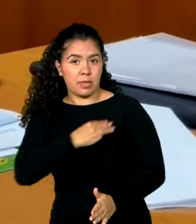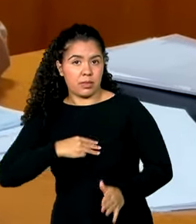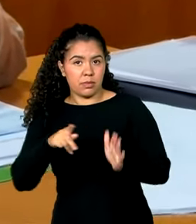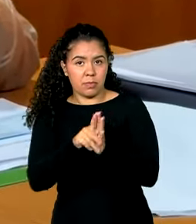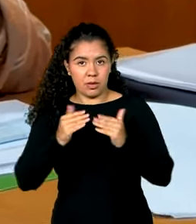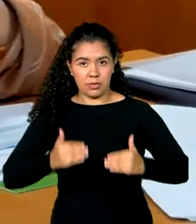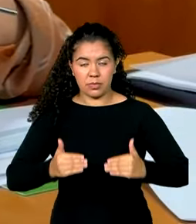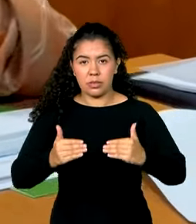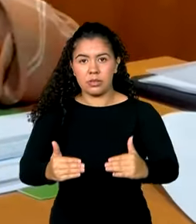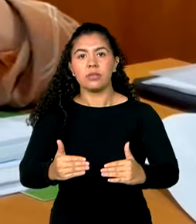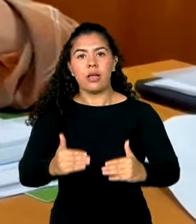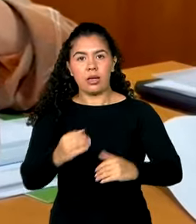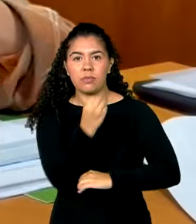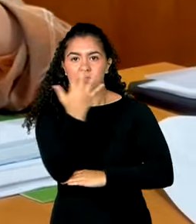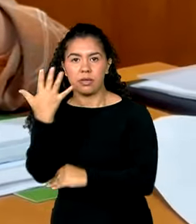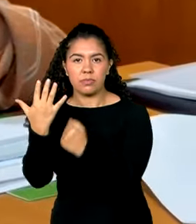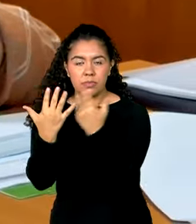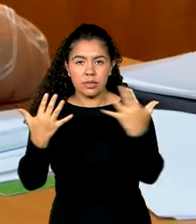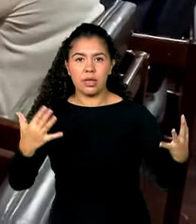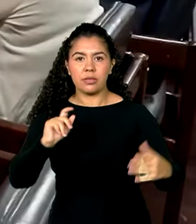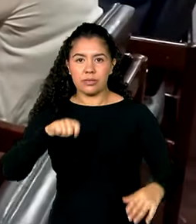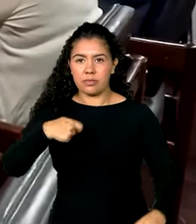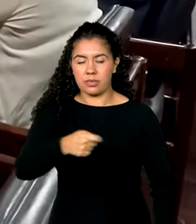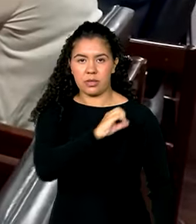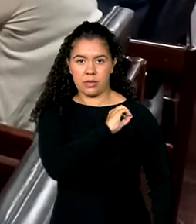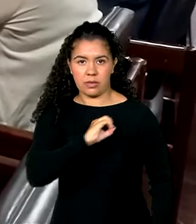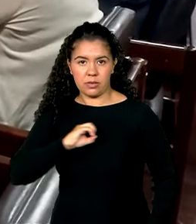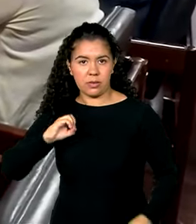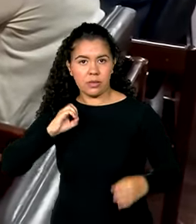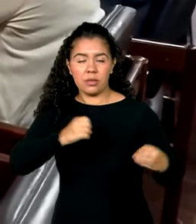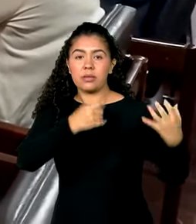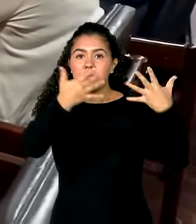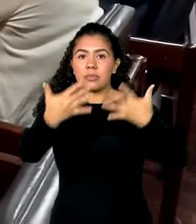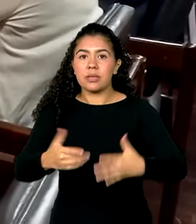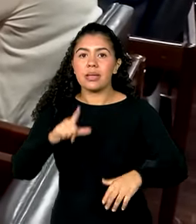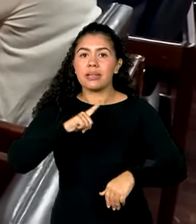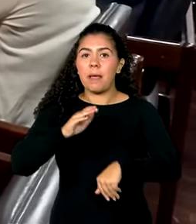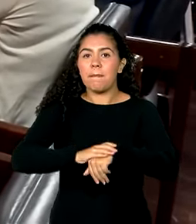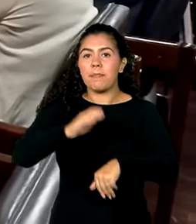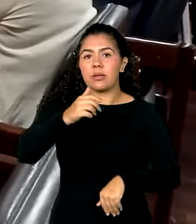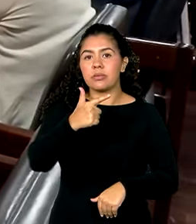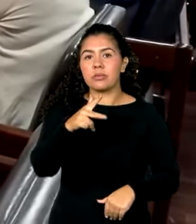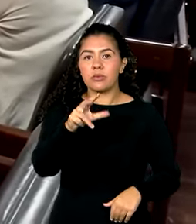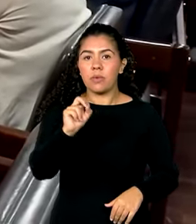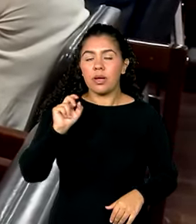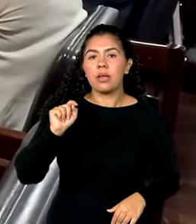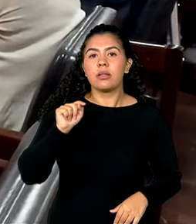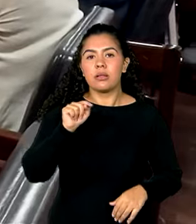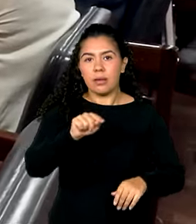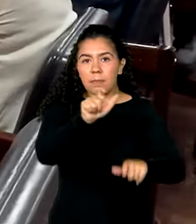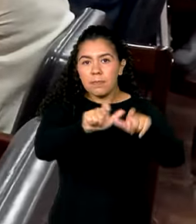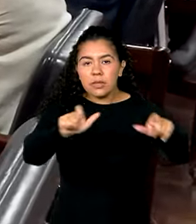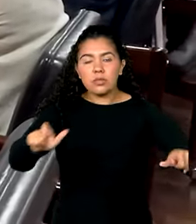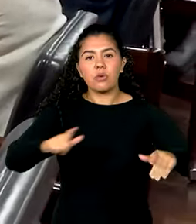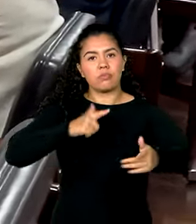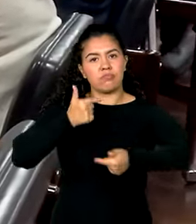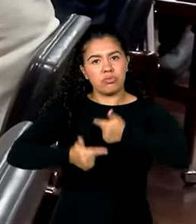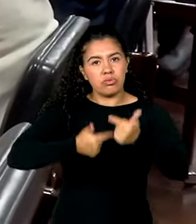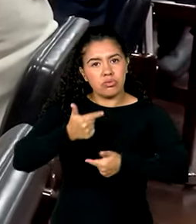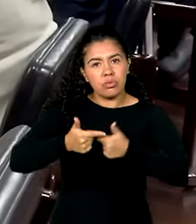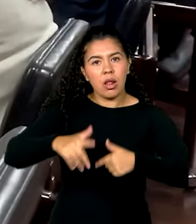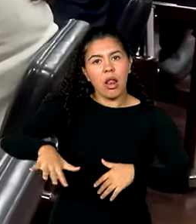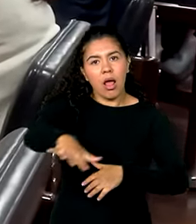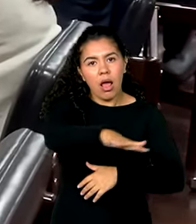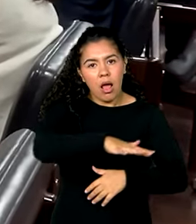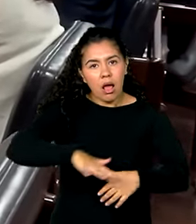são mais de 250 pessoas atuando nos incêndios do Pantanal, entre brigadistas do Ibama, ICMBio